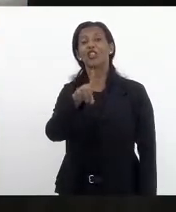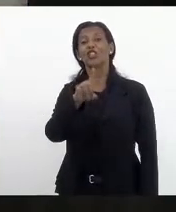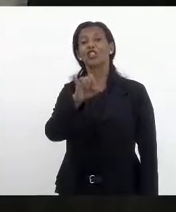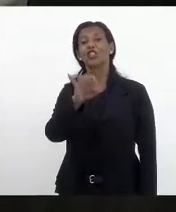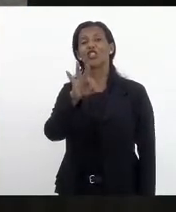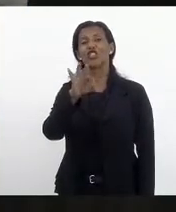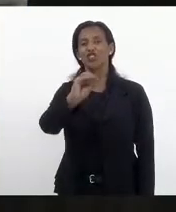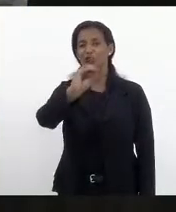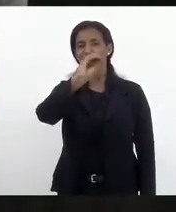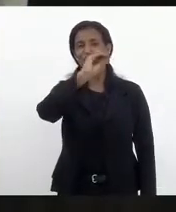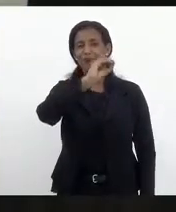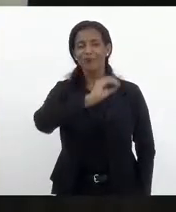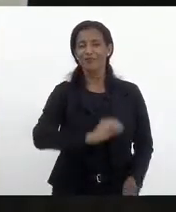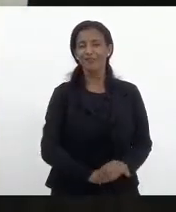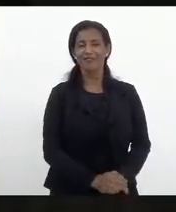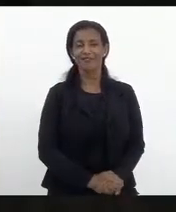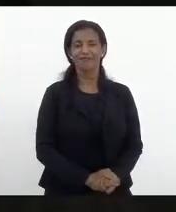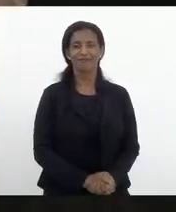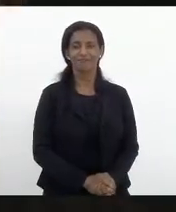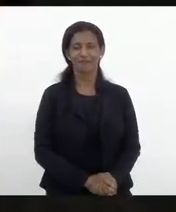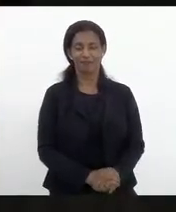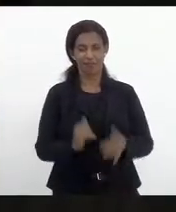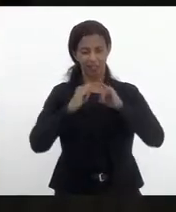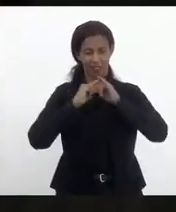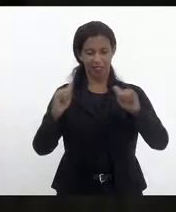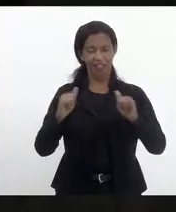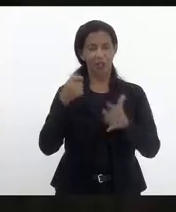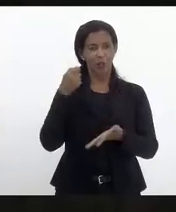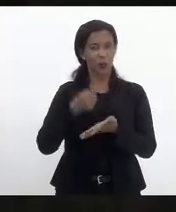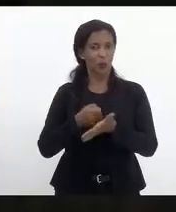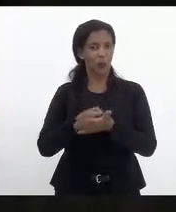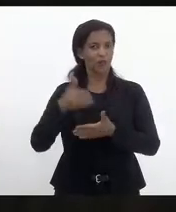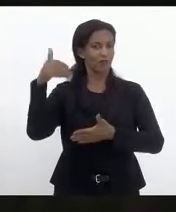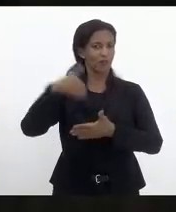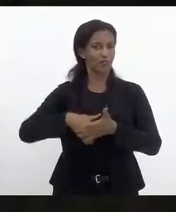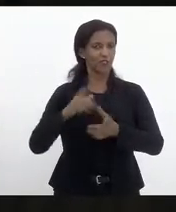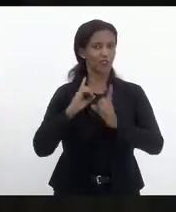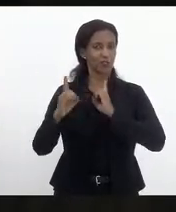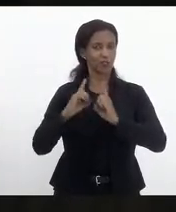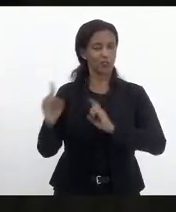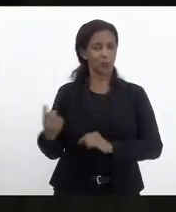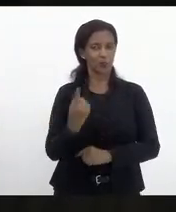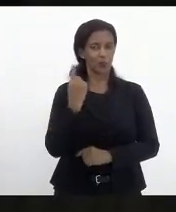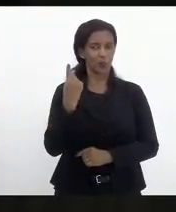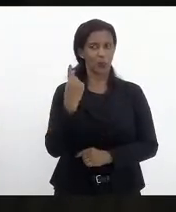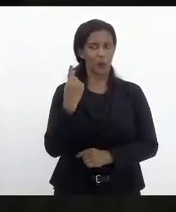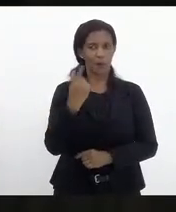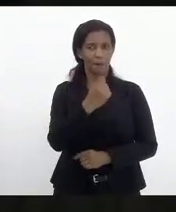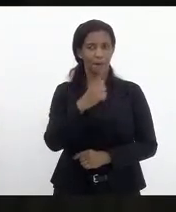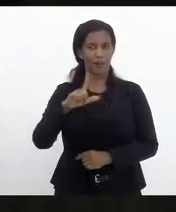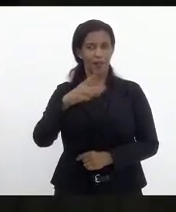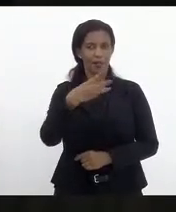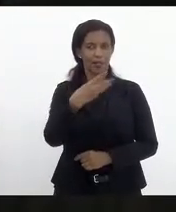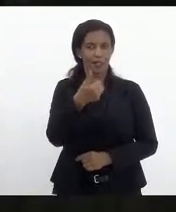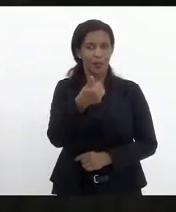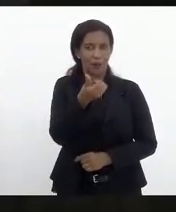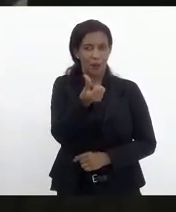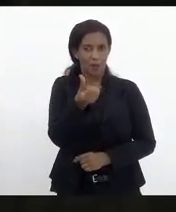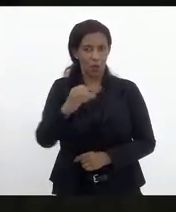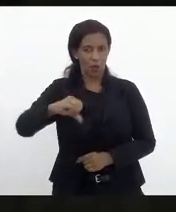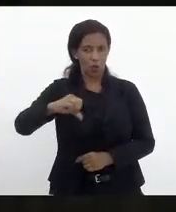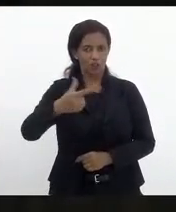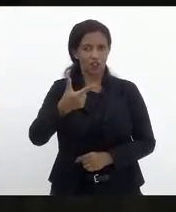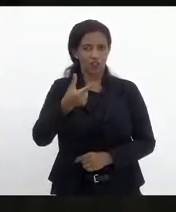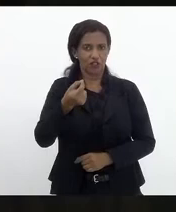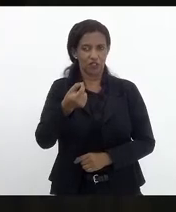Lins. Ok. Anuncio, em regime de urgência, em votação e discussão única, projeto de lei 3169, de